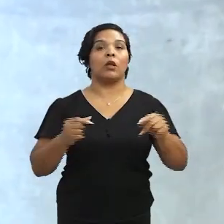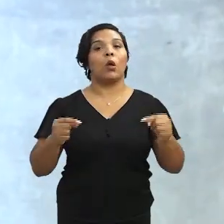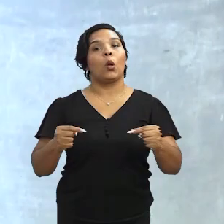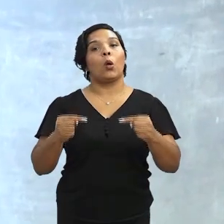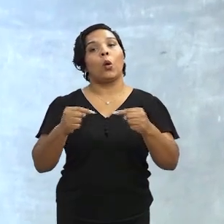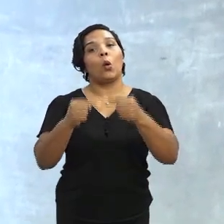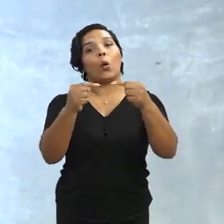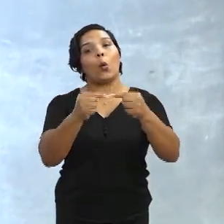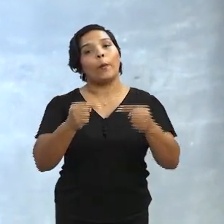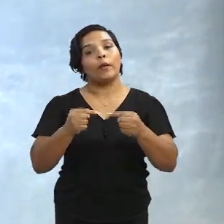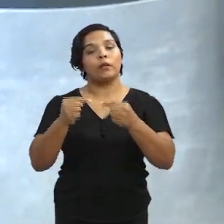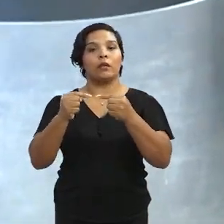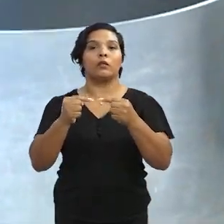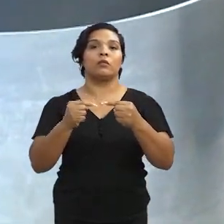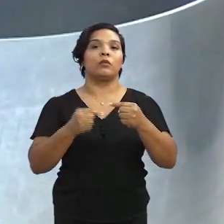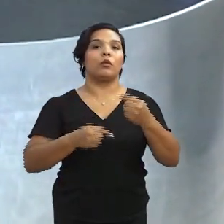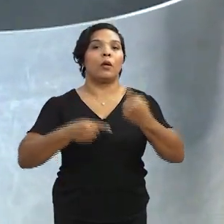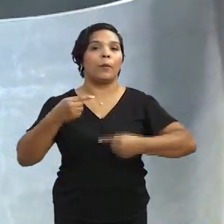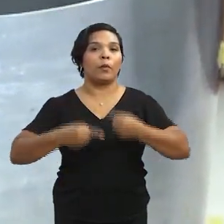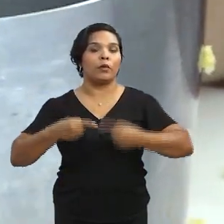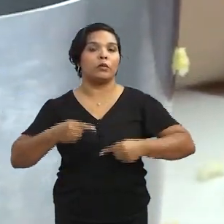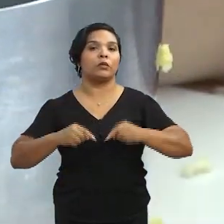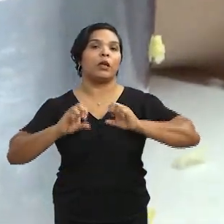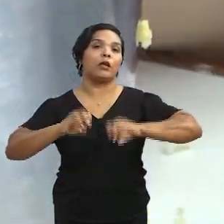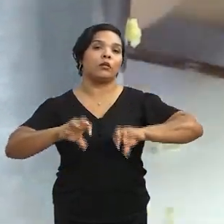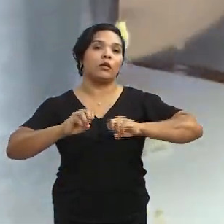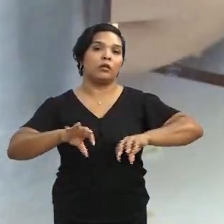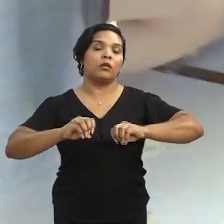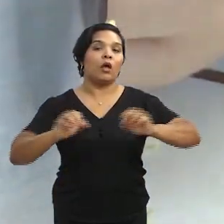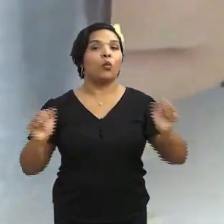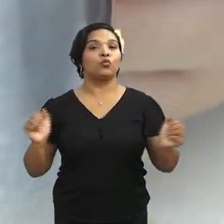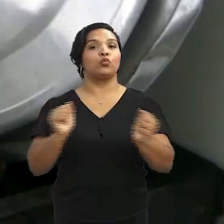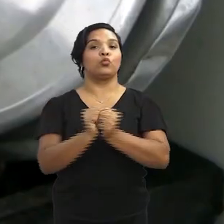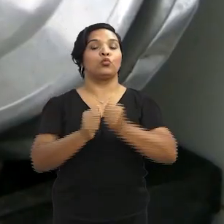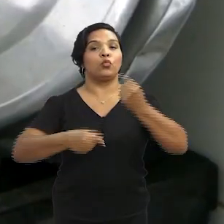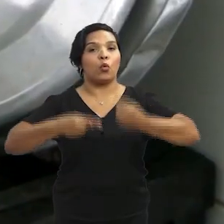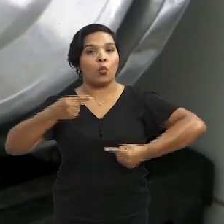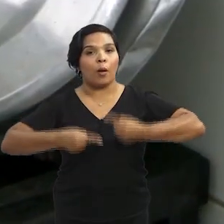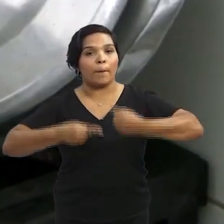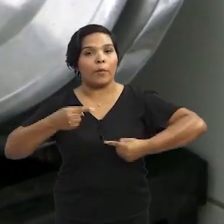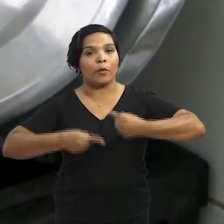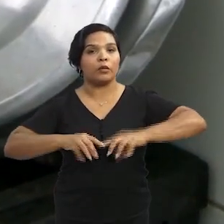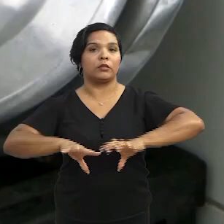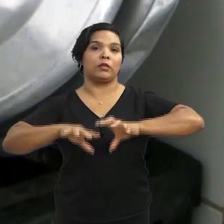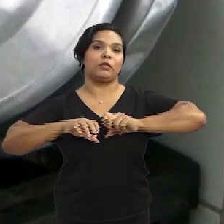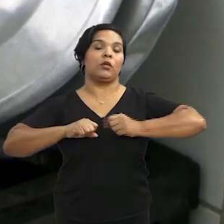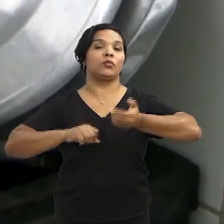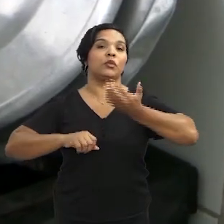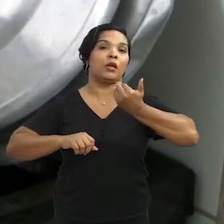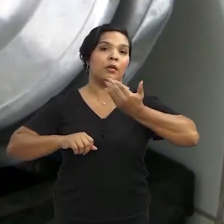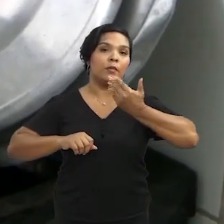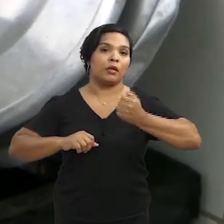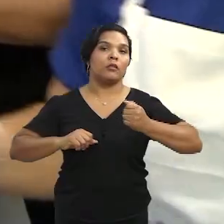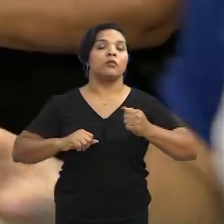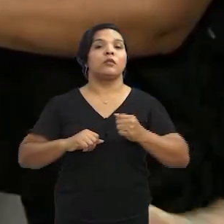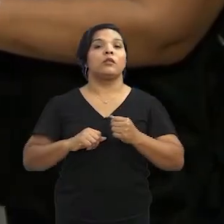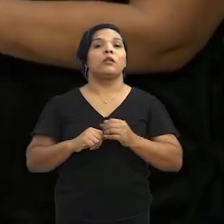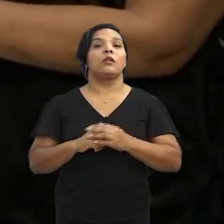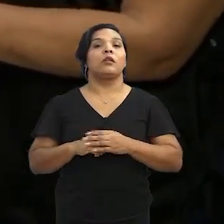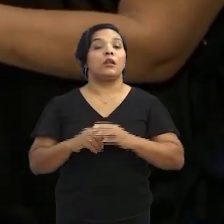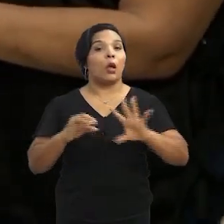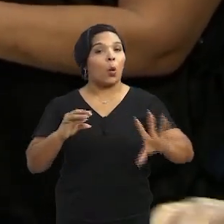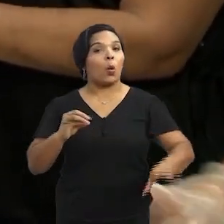e combinando efeito de política, que é a política educacional, combinada com uma política de aquisição de alimentos,